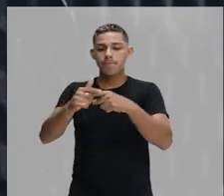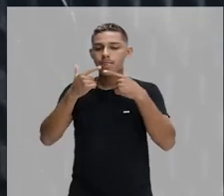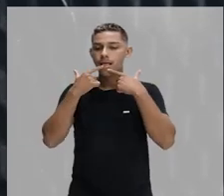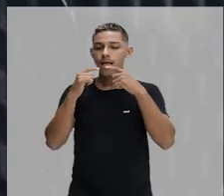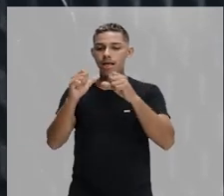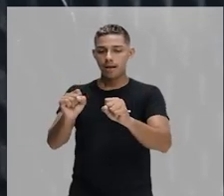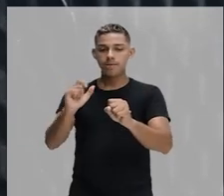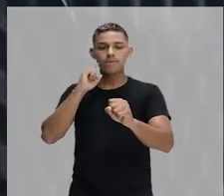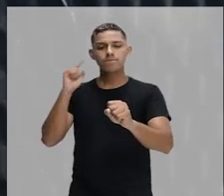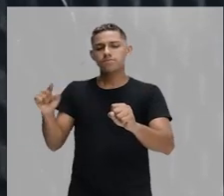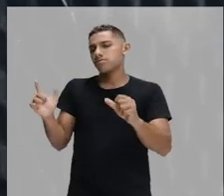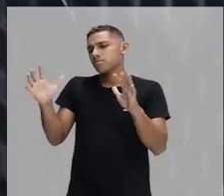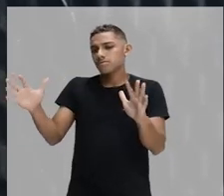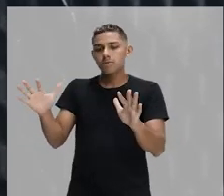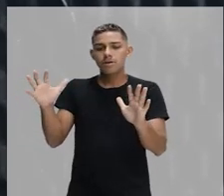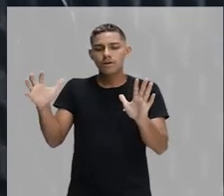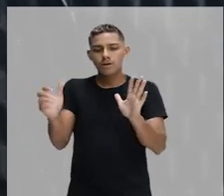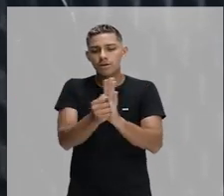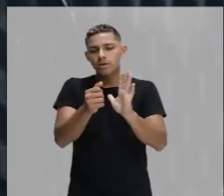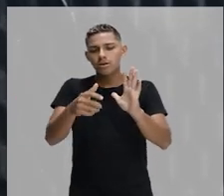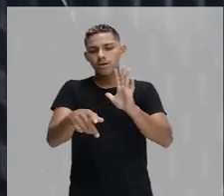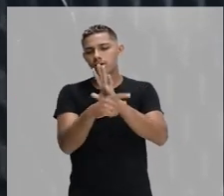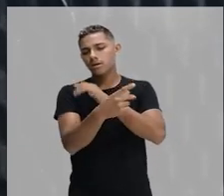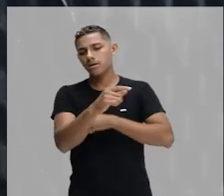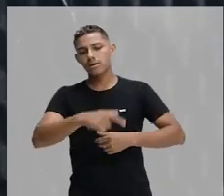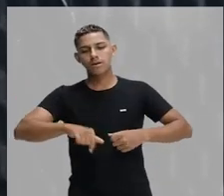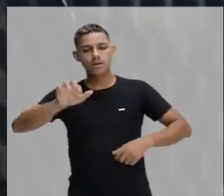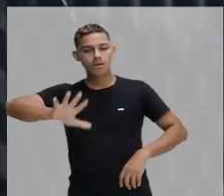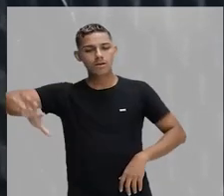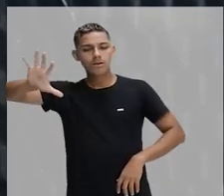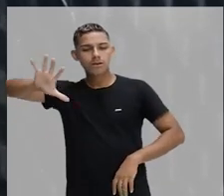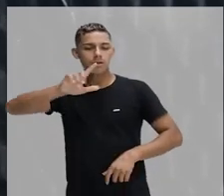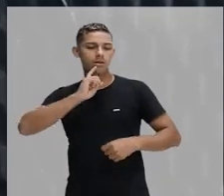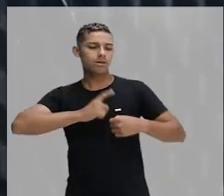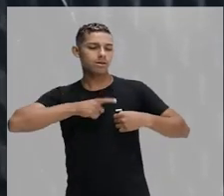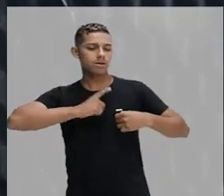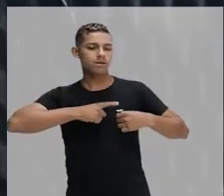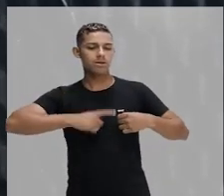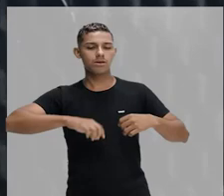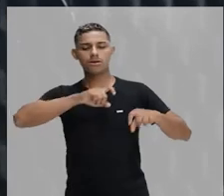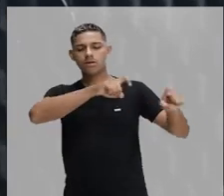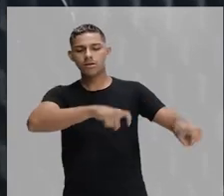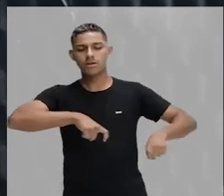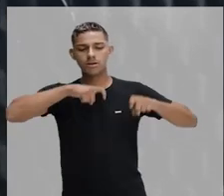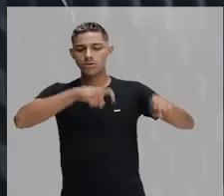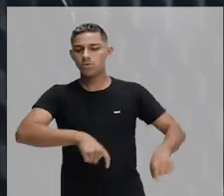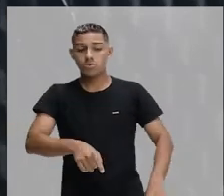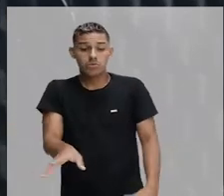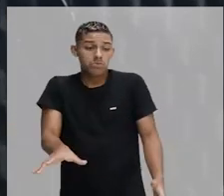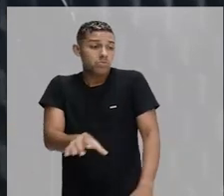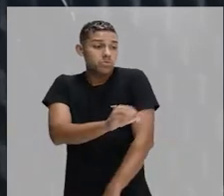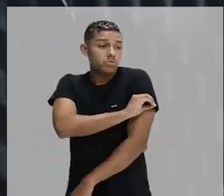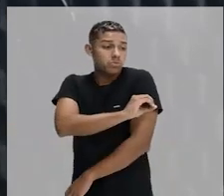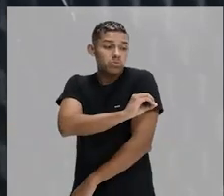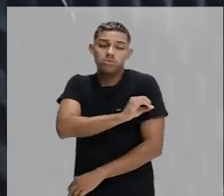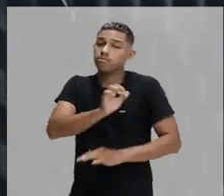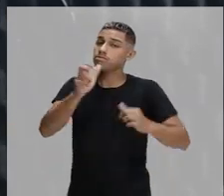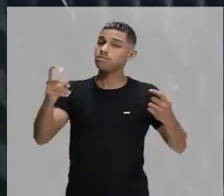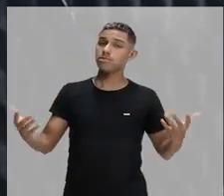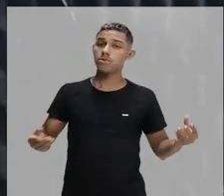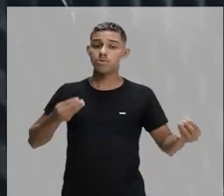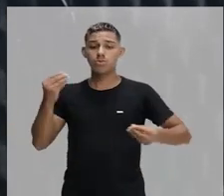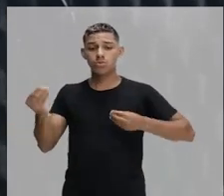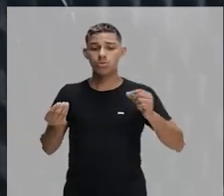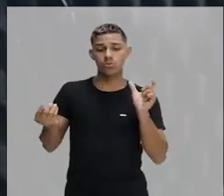Açaré é uma linguagem muito marcada, marcada pelo regionalismo, marcada pela falta da escolaridade, até a forma como ele